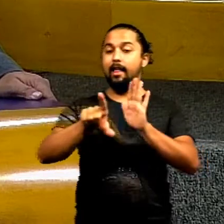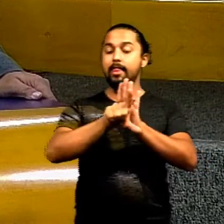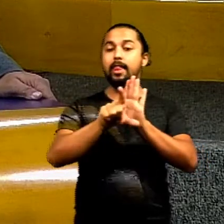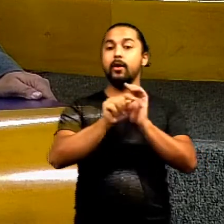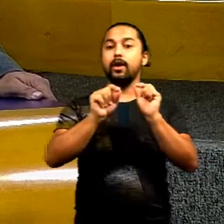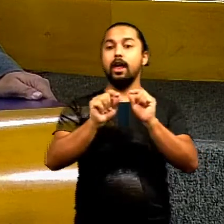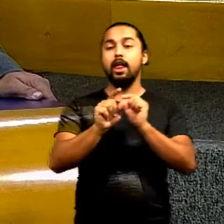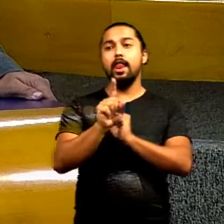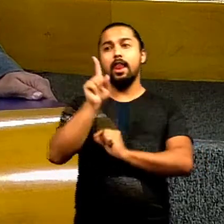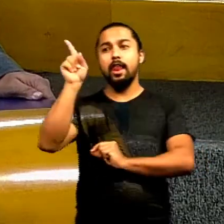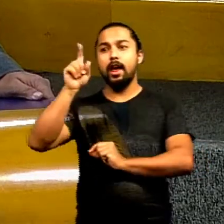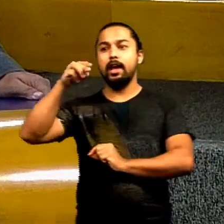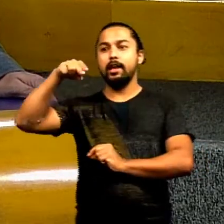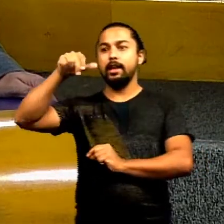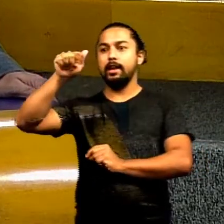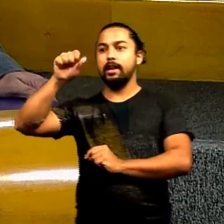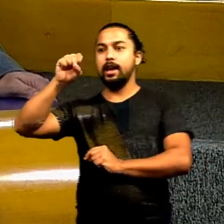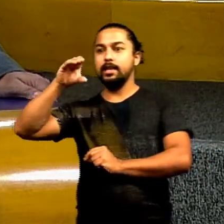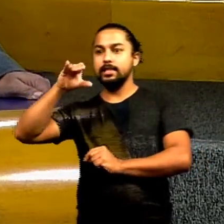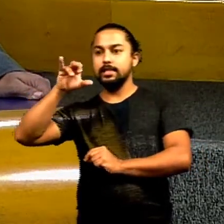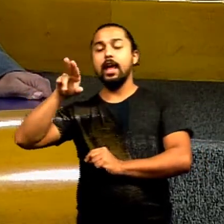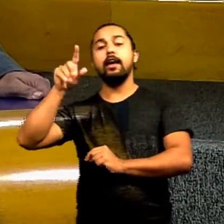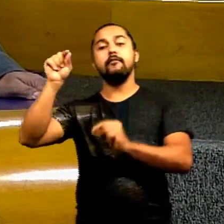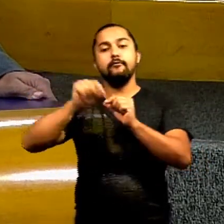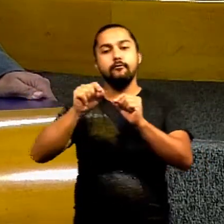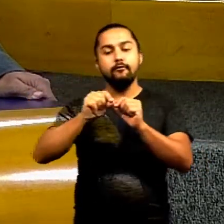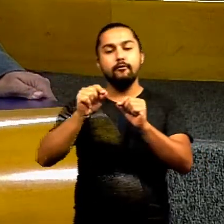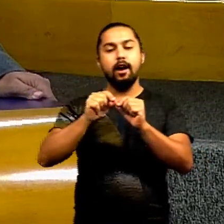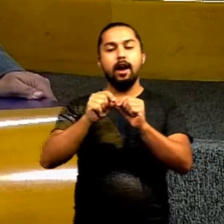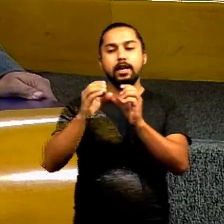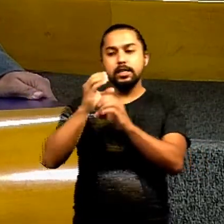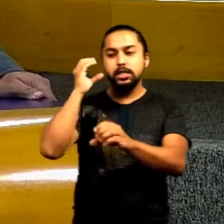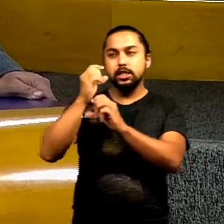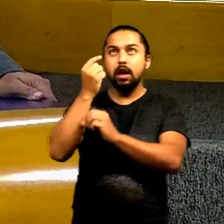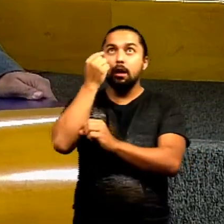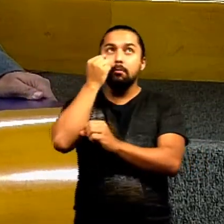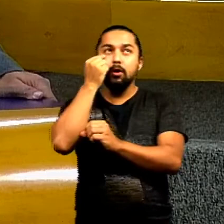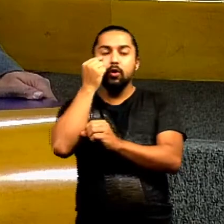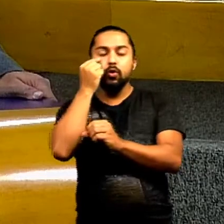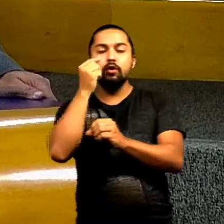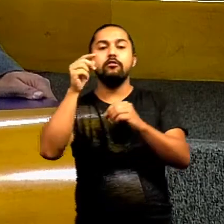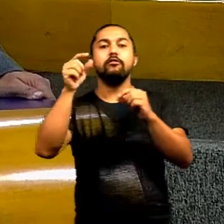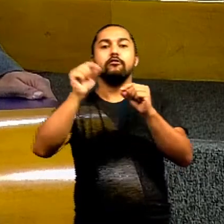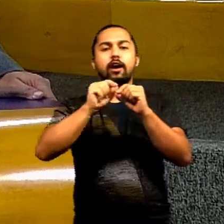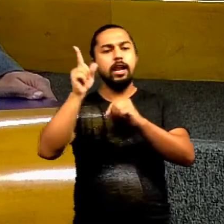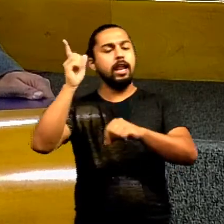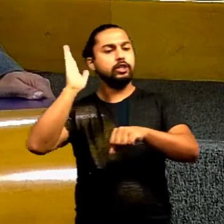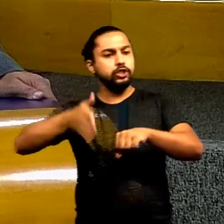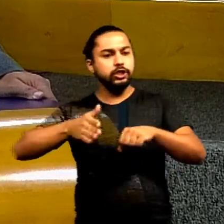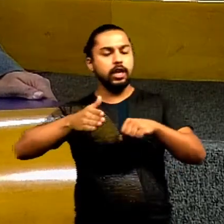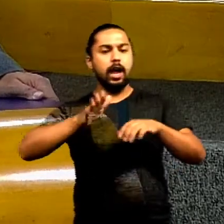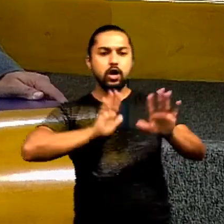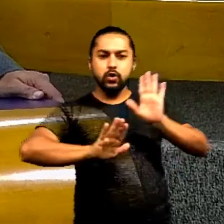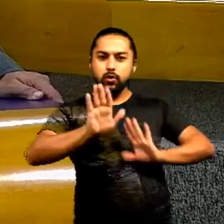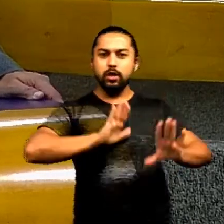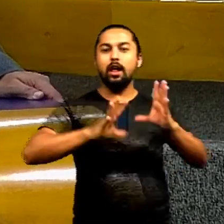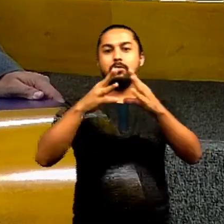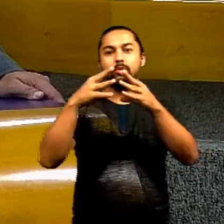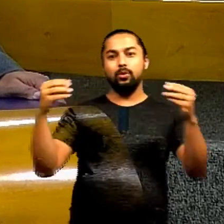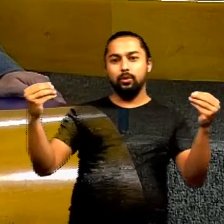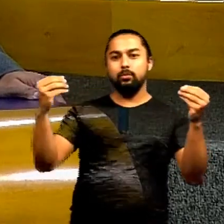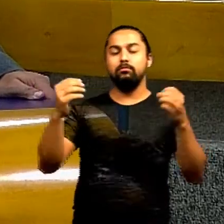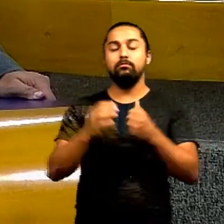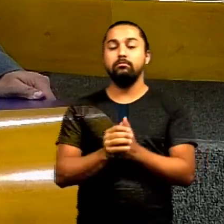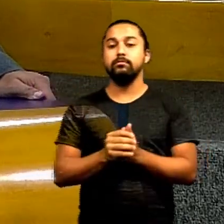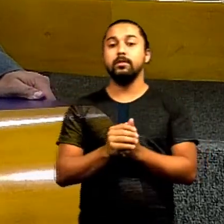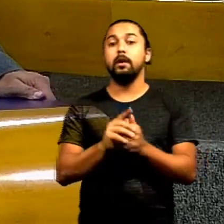uma criança lá na Nascer Cidadão na Dona Iris faz o teste do olhinho se tiver uma dessas doenças faz o tratamento no primeiro mês está curado